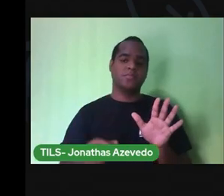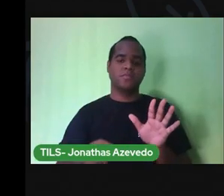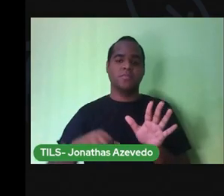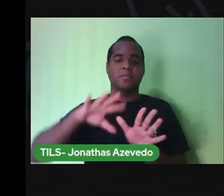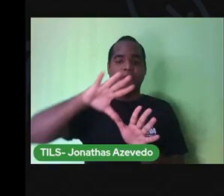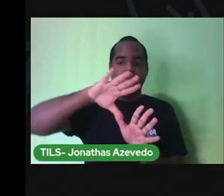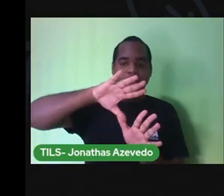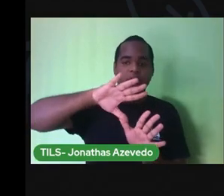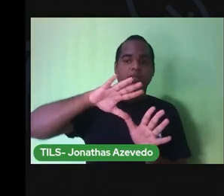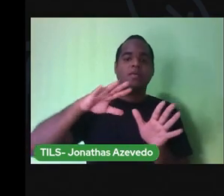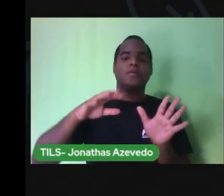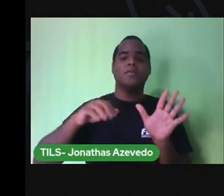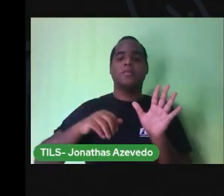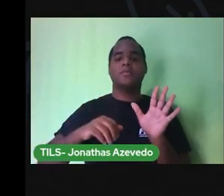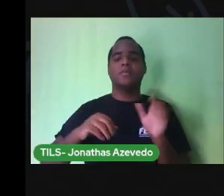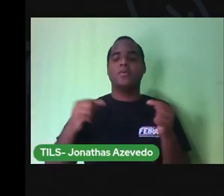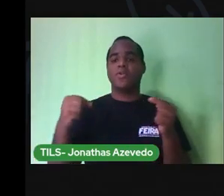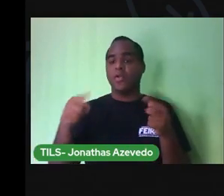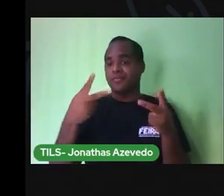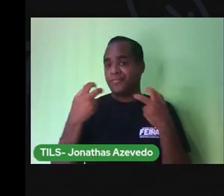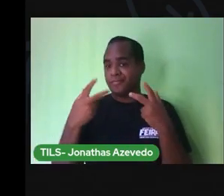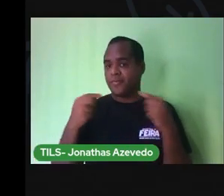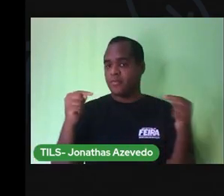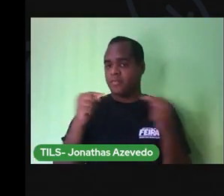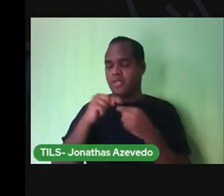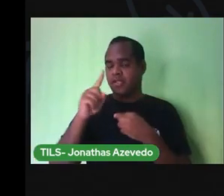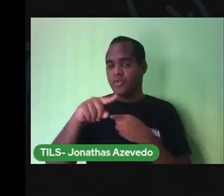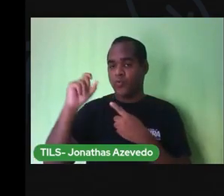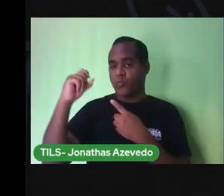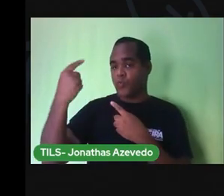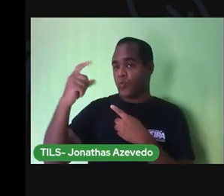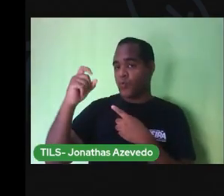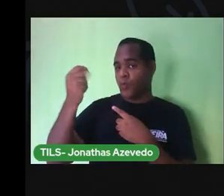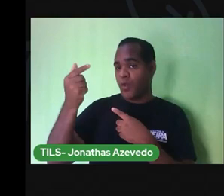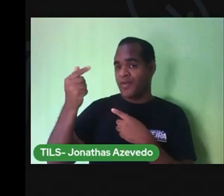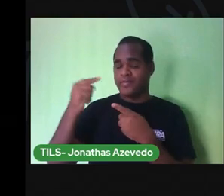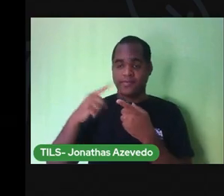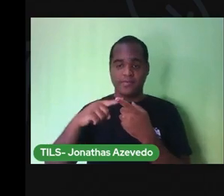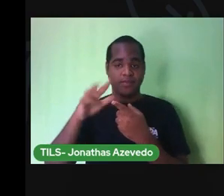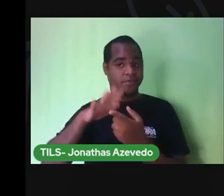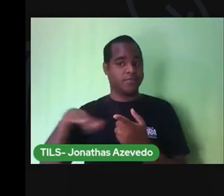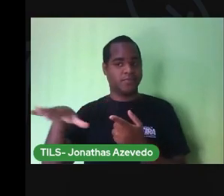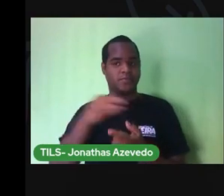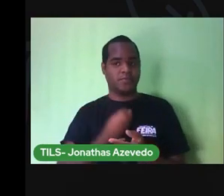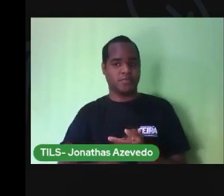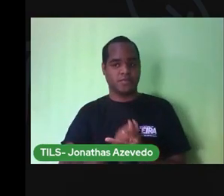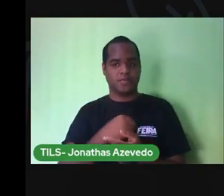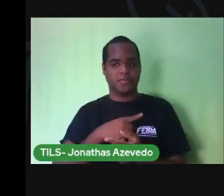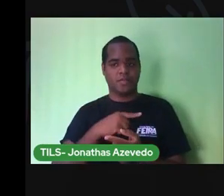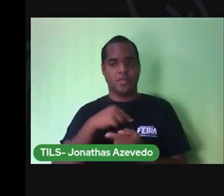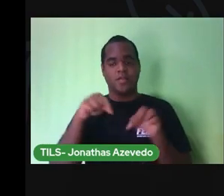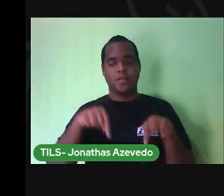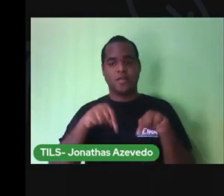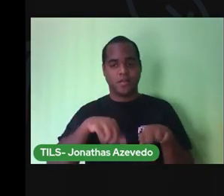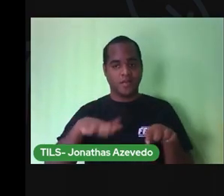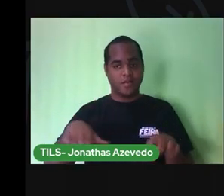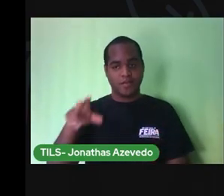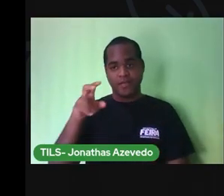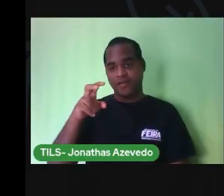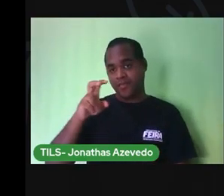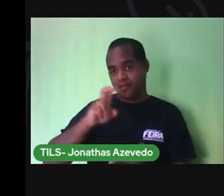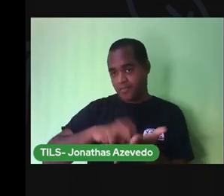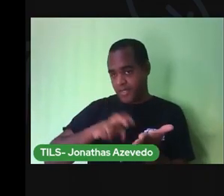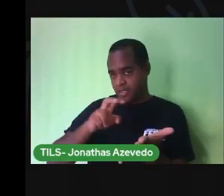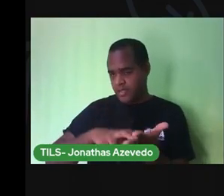estamos recebendo a luz do sol. Desse lado do planeta é dia. Lá do